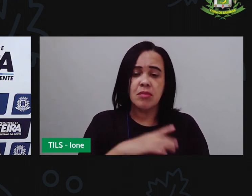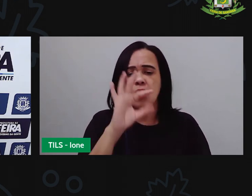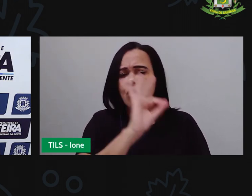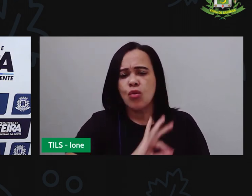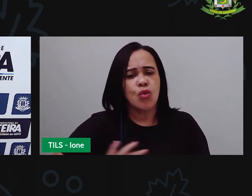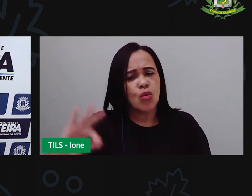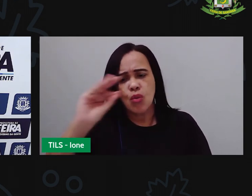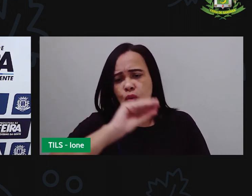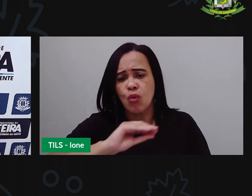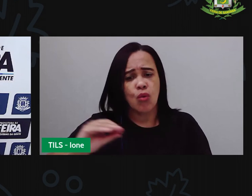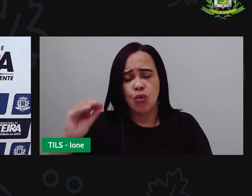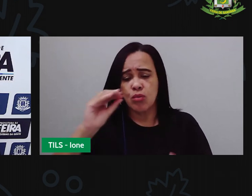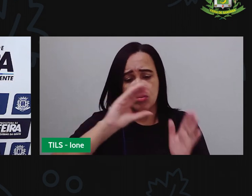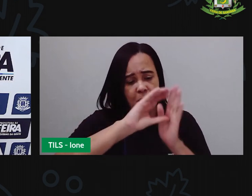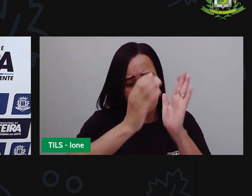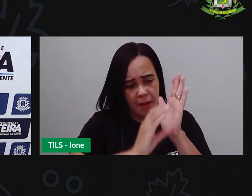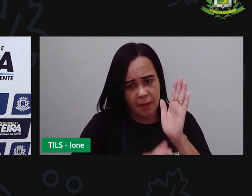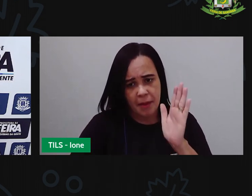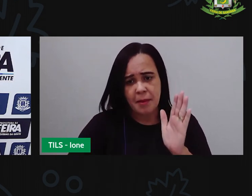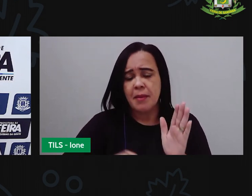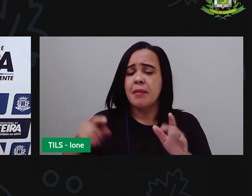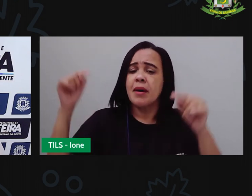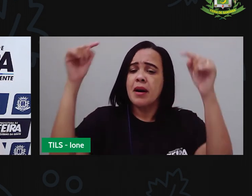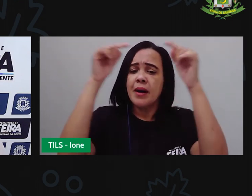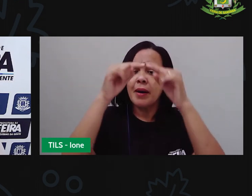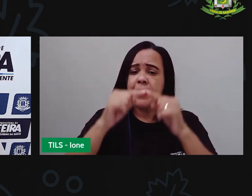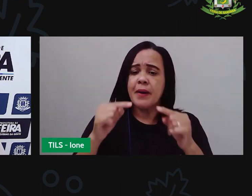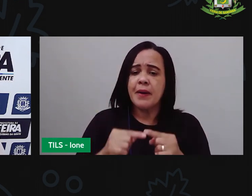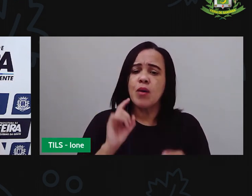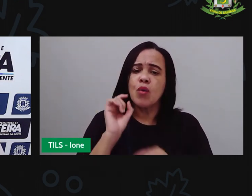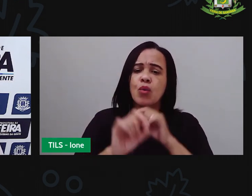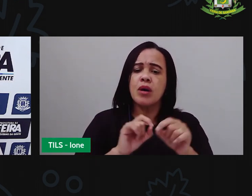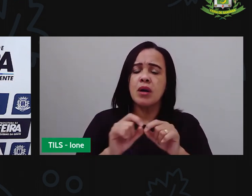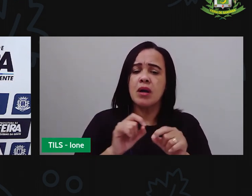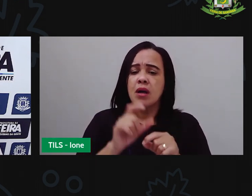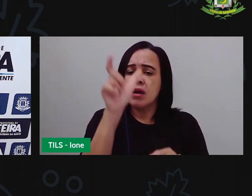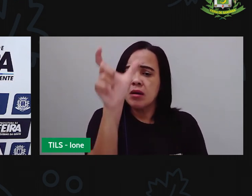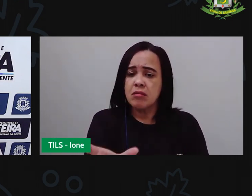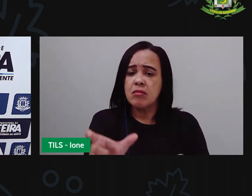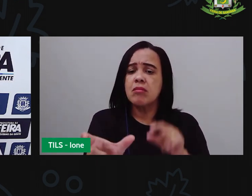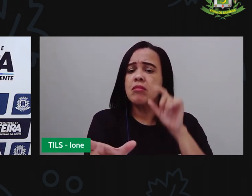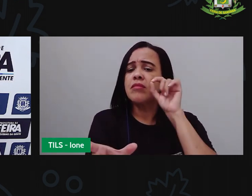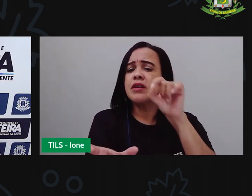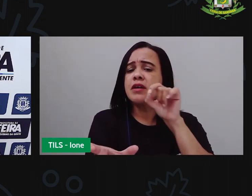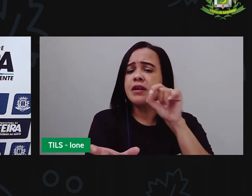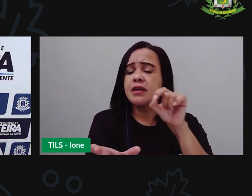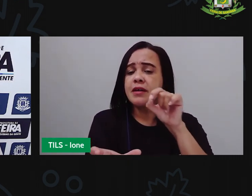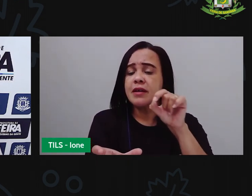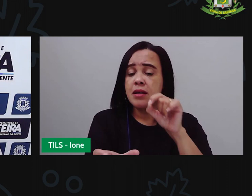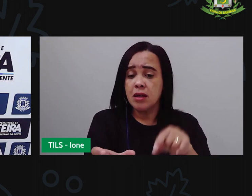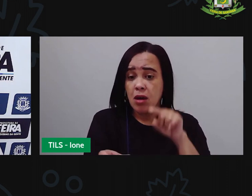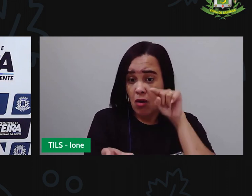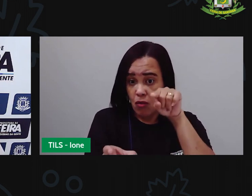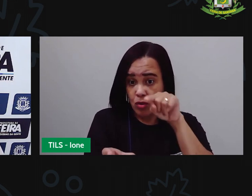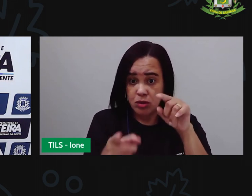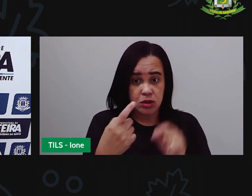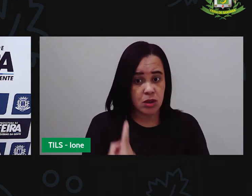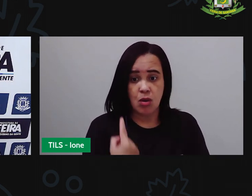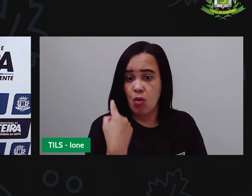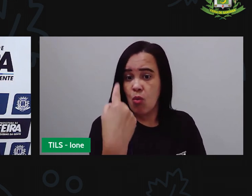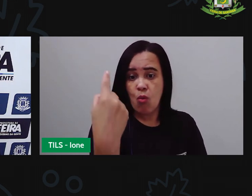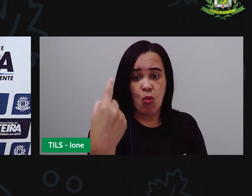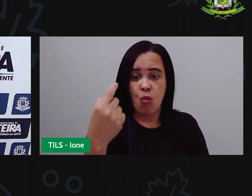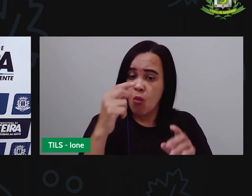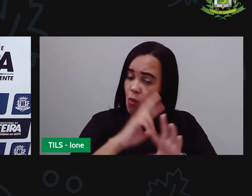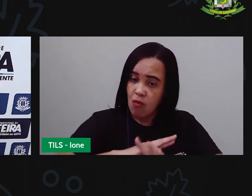esses elementos ajudam a compor a sua identidade a mostrar que você é único é diferente das outras